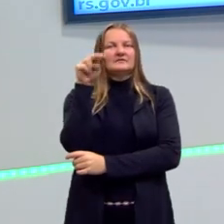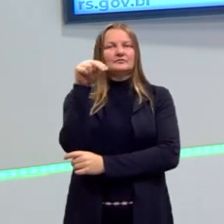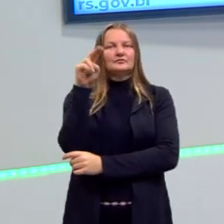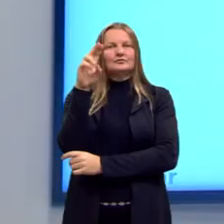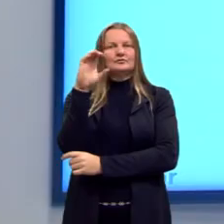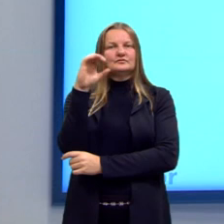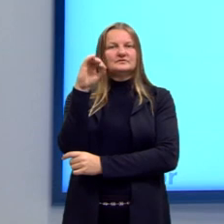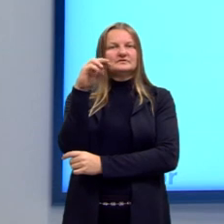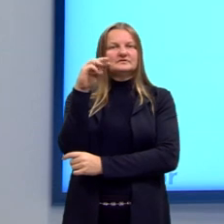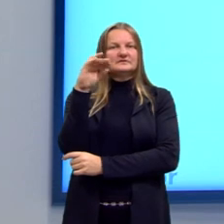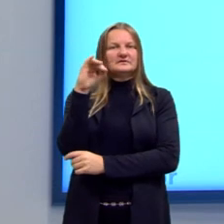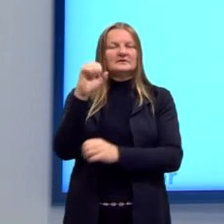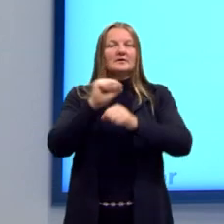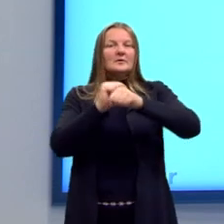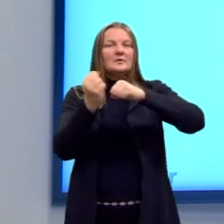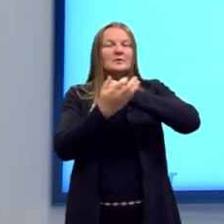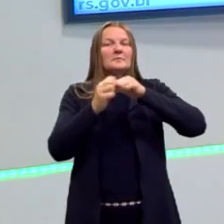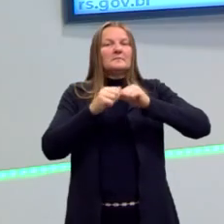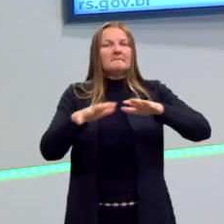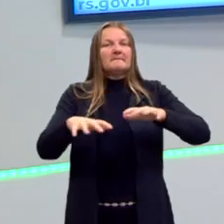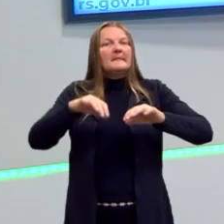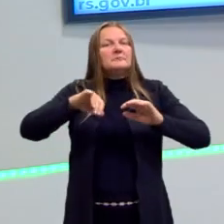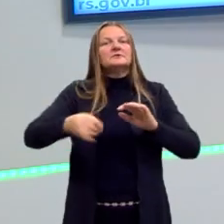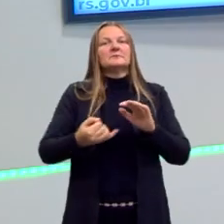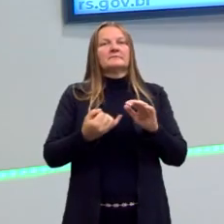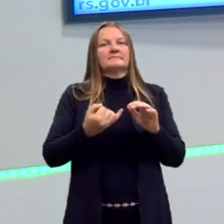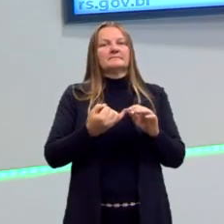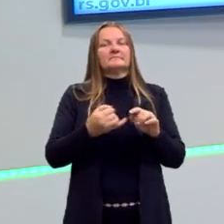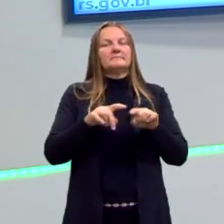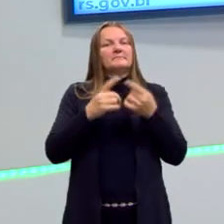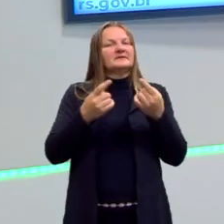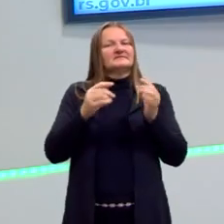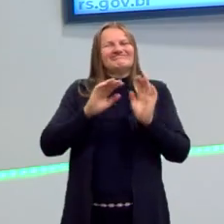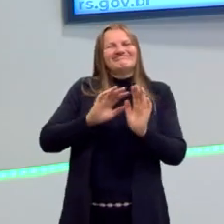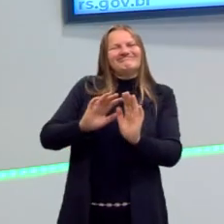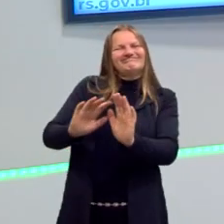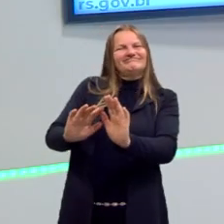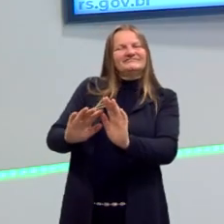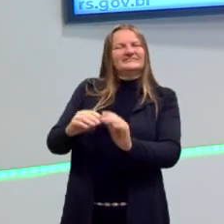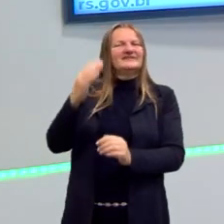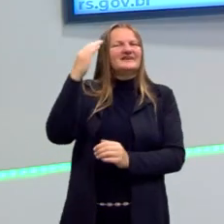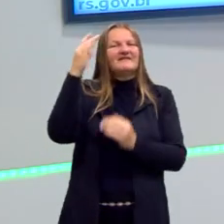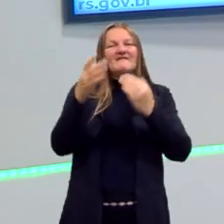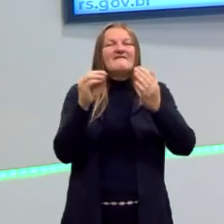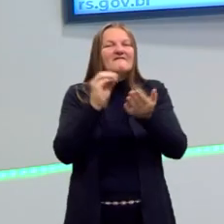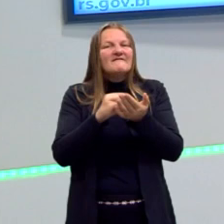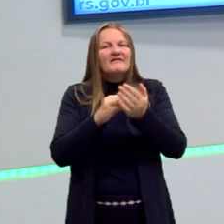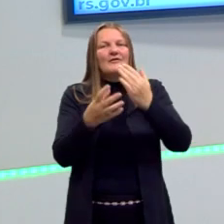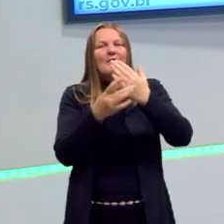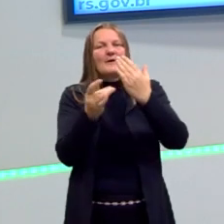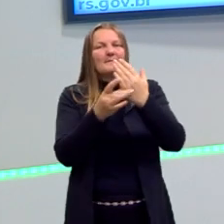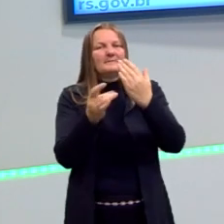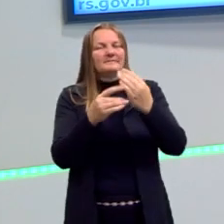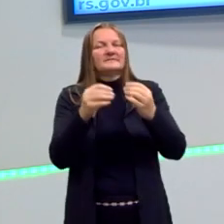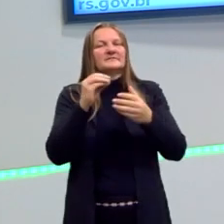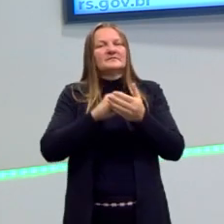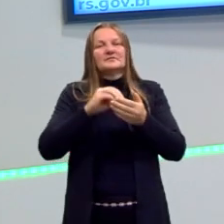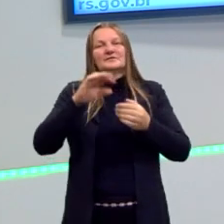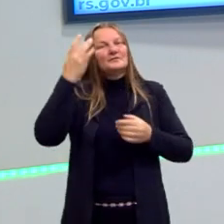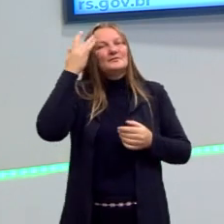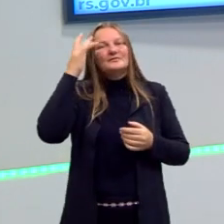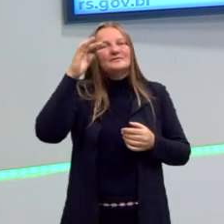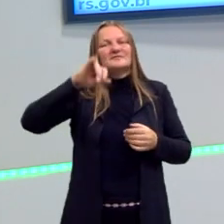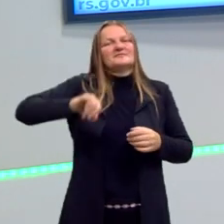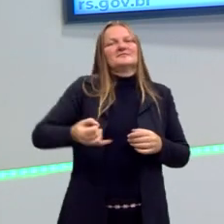aspas, que era a pandemia, que ele poderia ter tirado proveito disso, mas, como ele não foi habilidoso, não soube se aproveitar disso. Então,